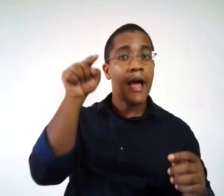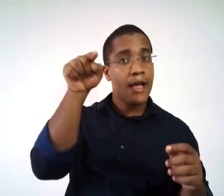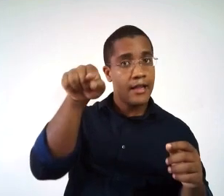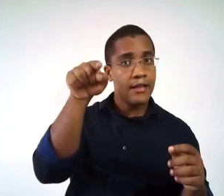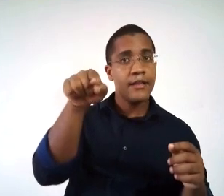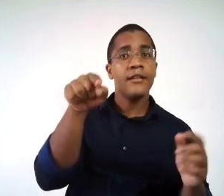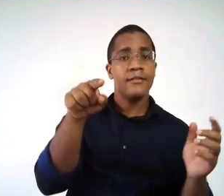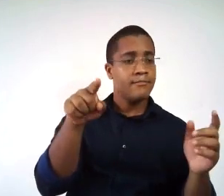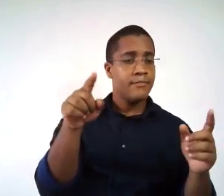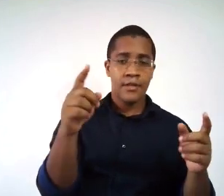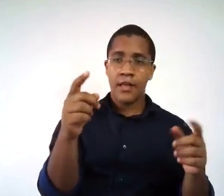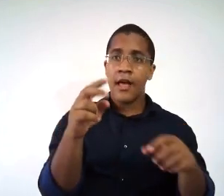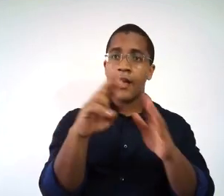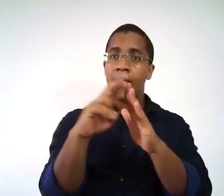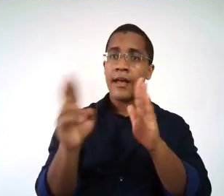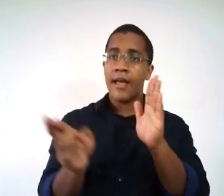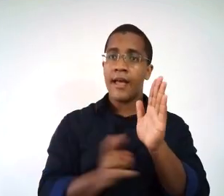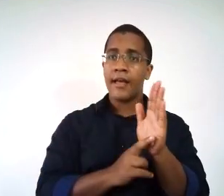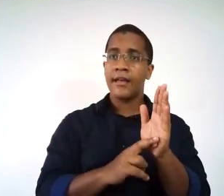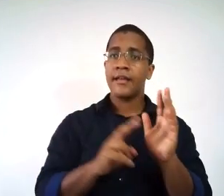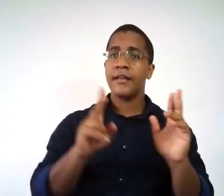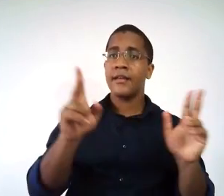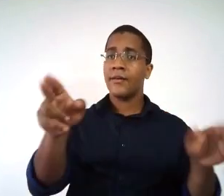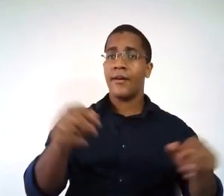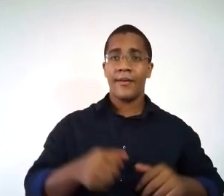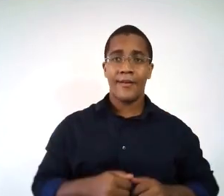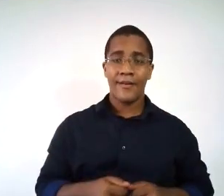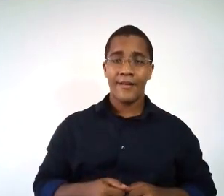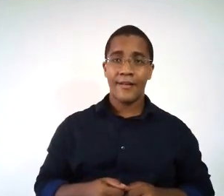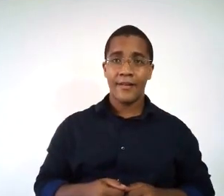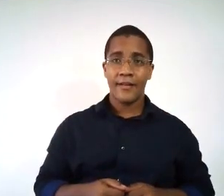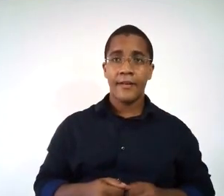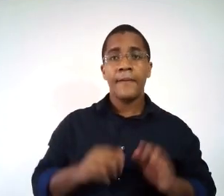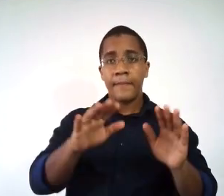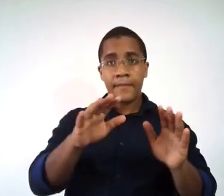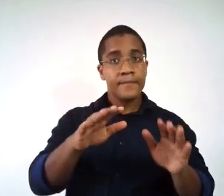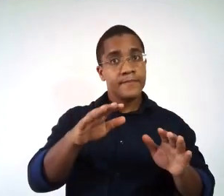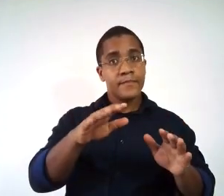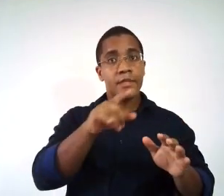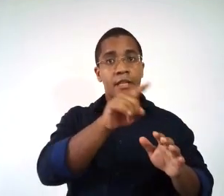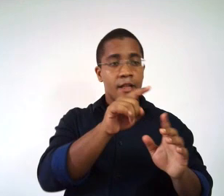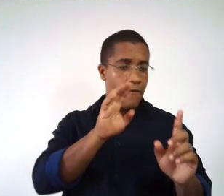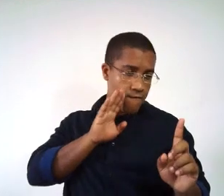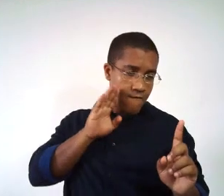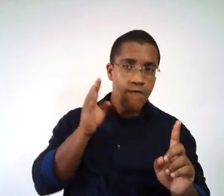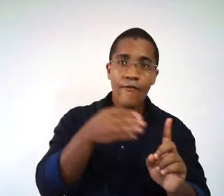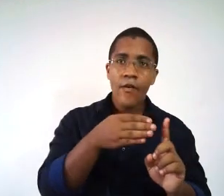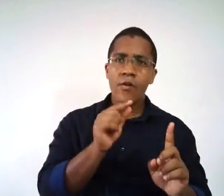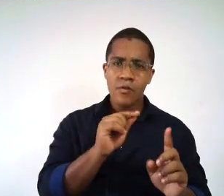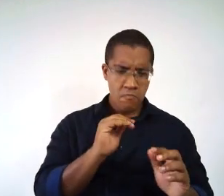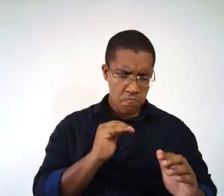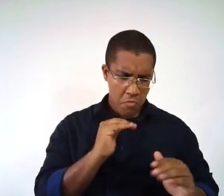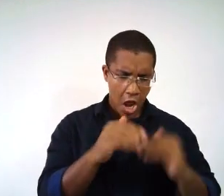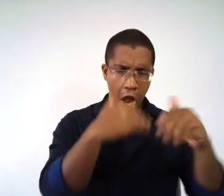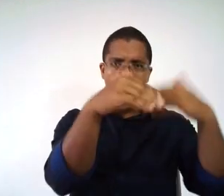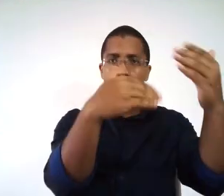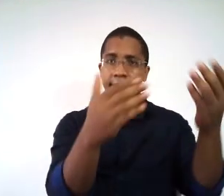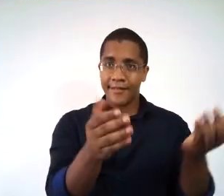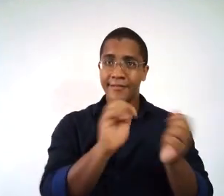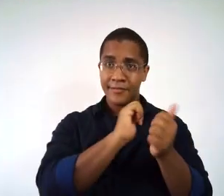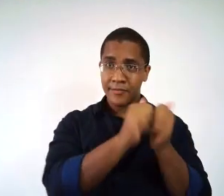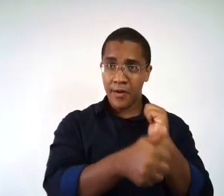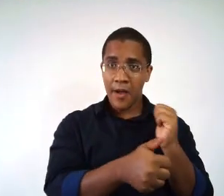Além da profissionalização desses atletas, e ainda tem a questão da busca pelo